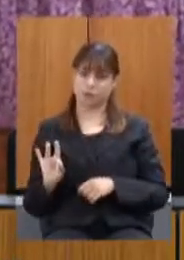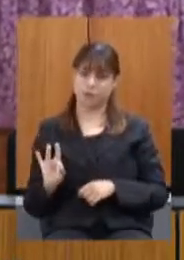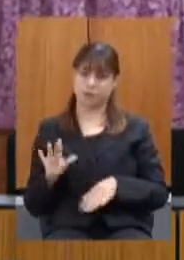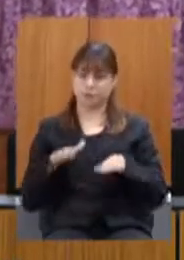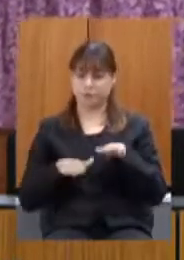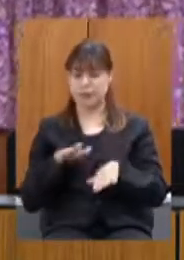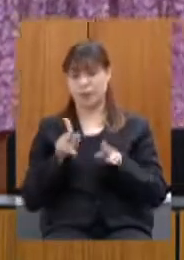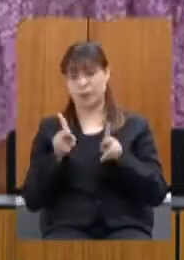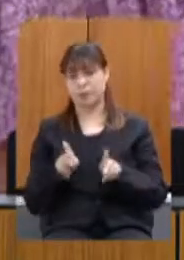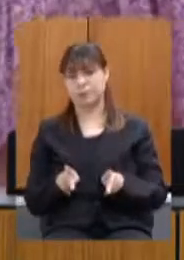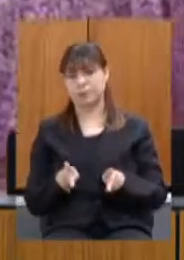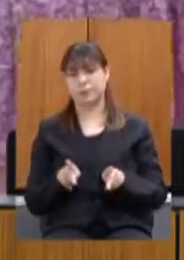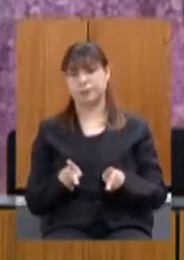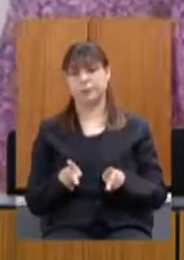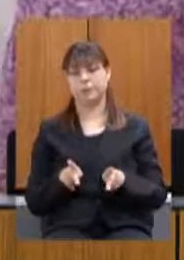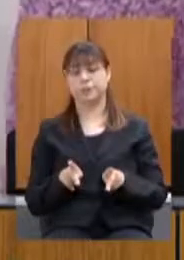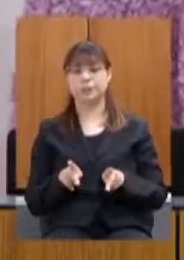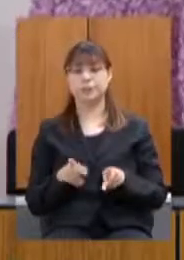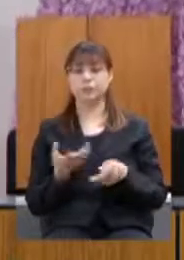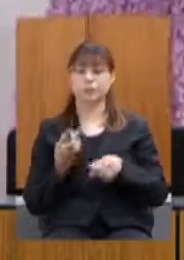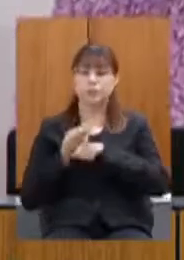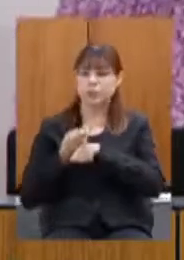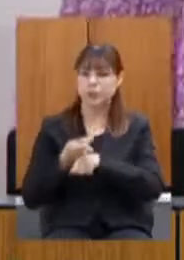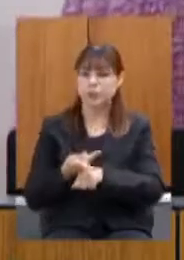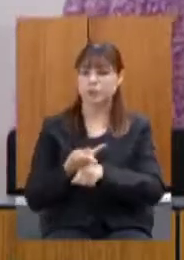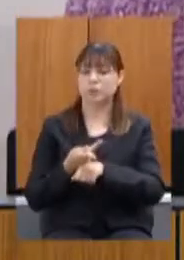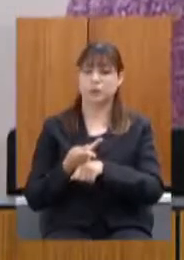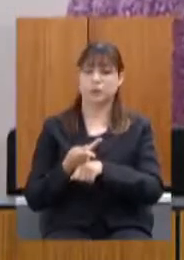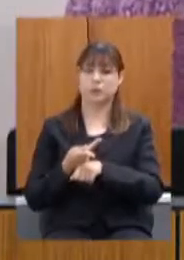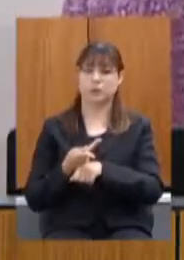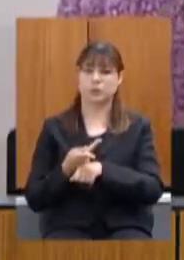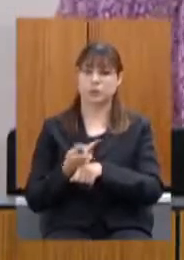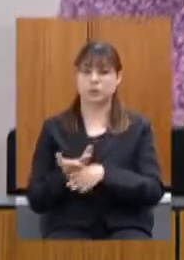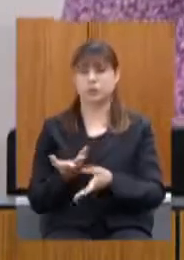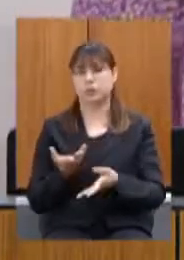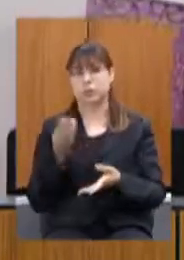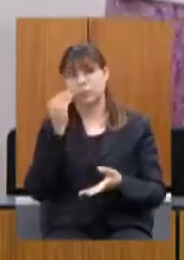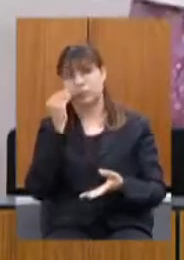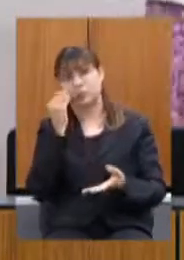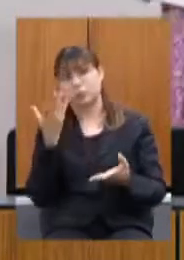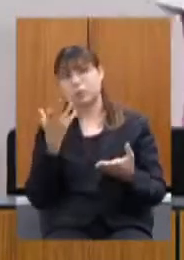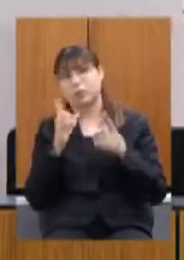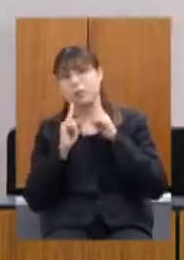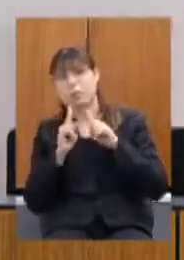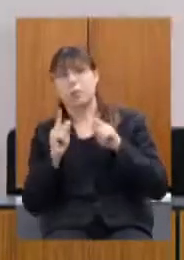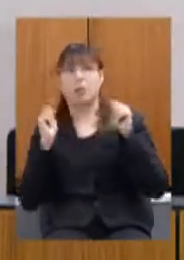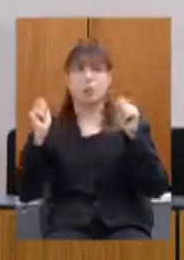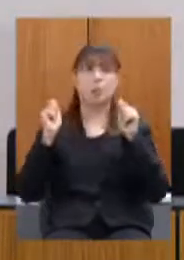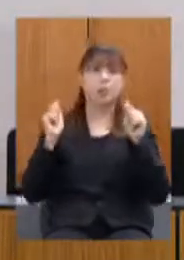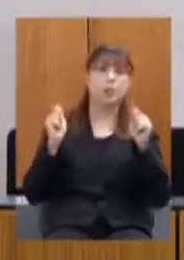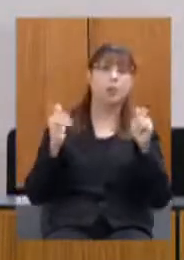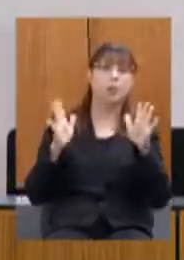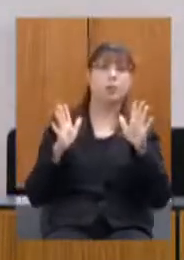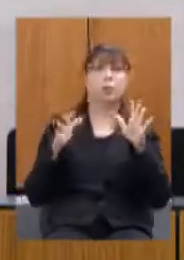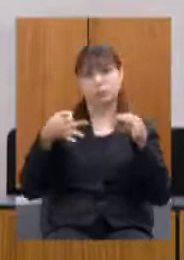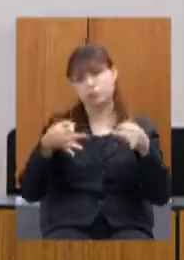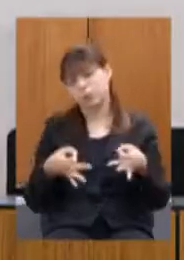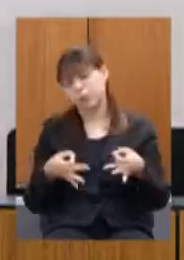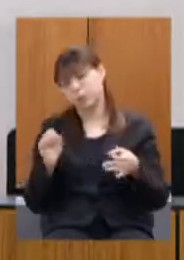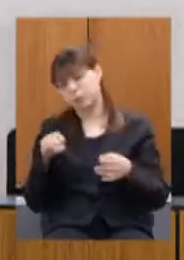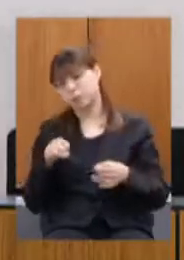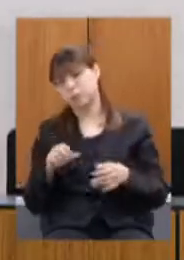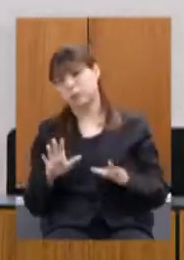se recorrem a várias maneiras de manifestações que são legítimas sim